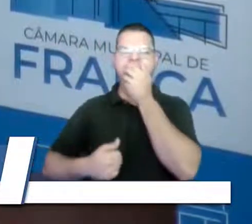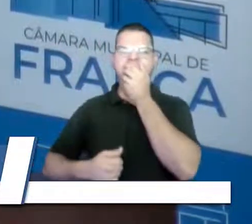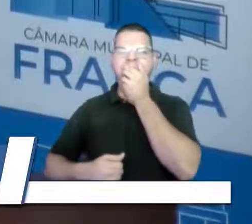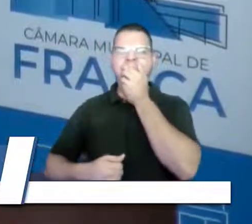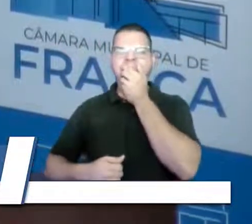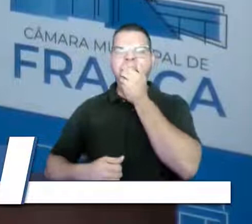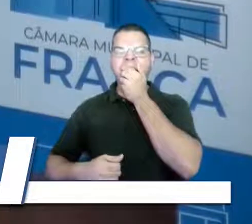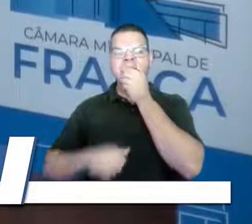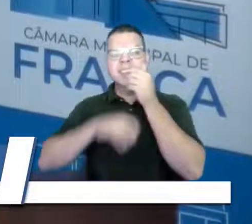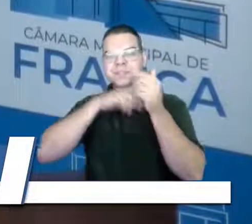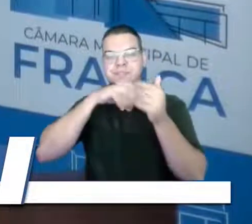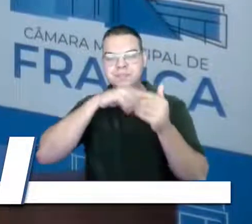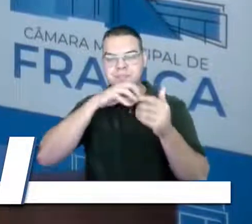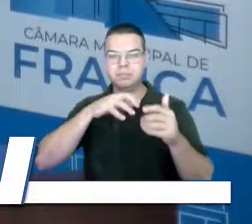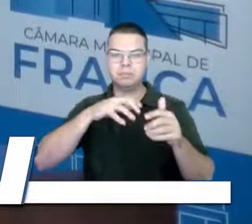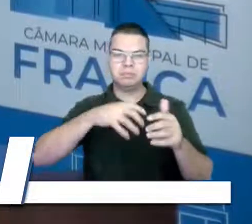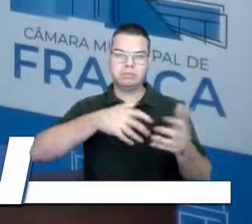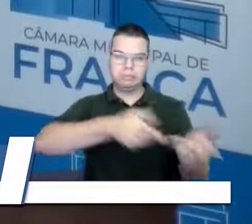ajudou.